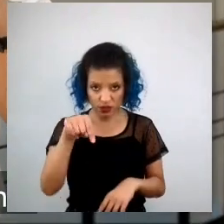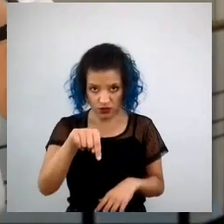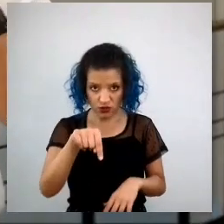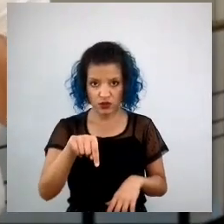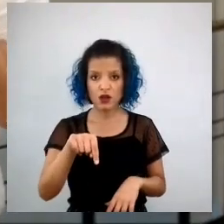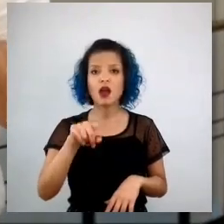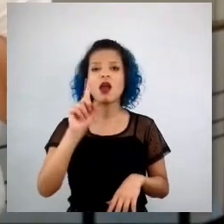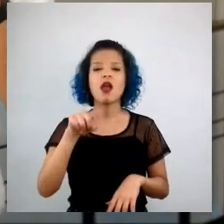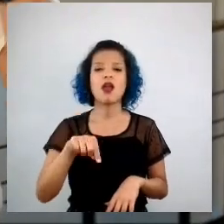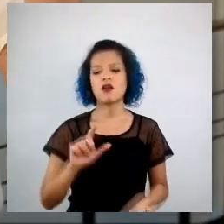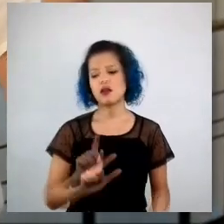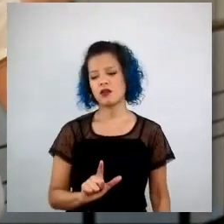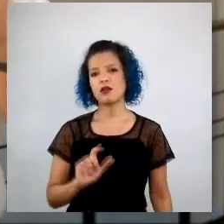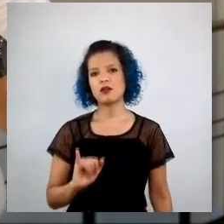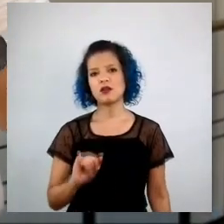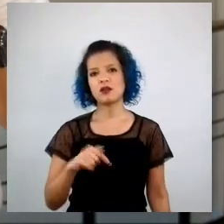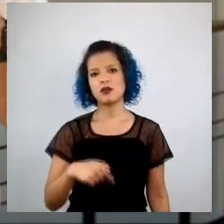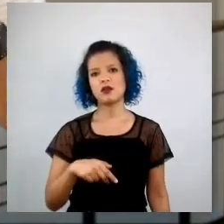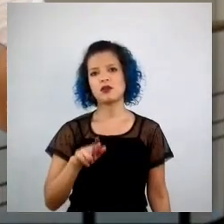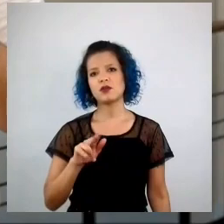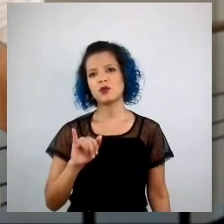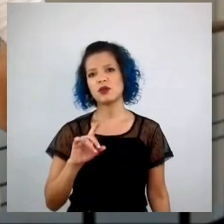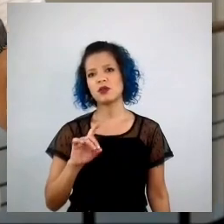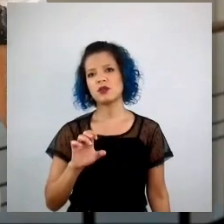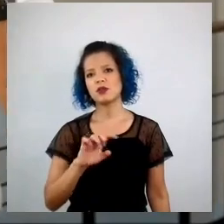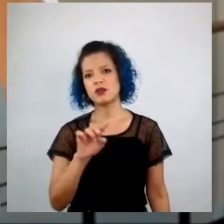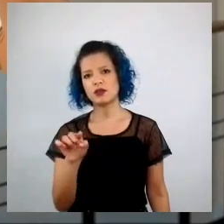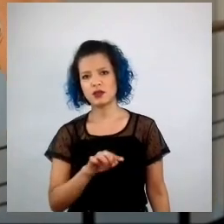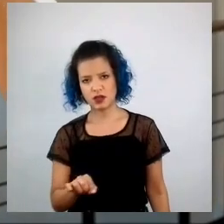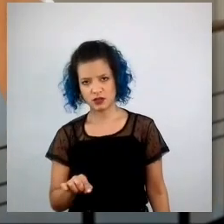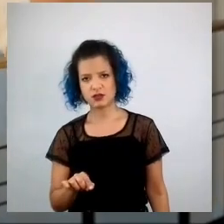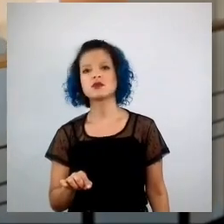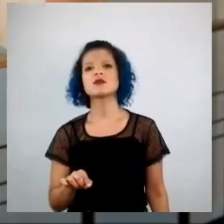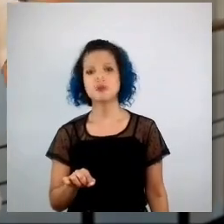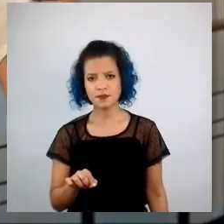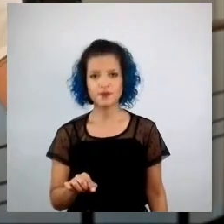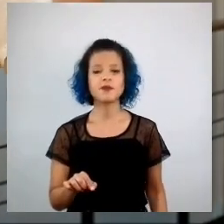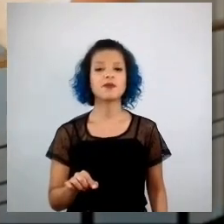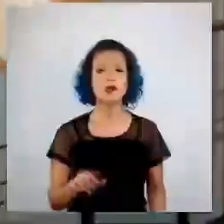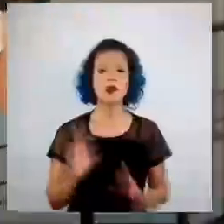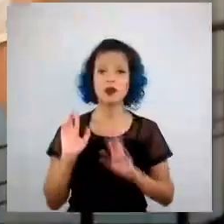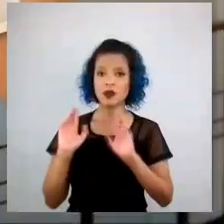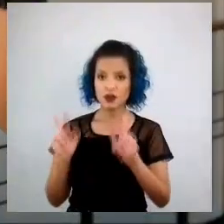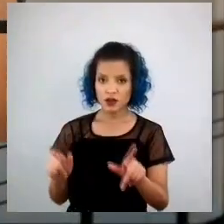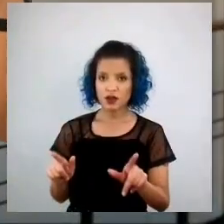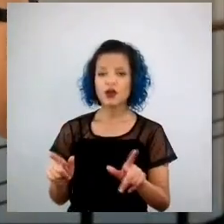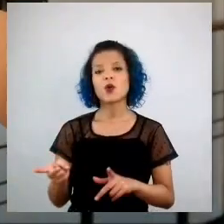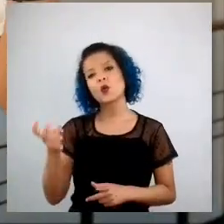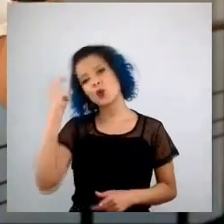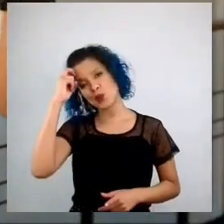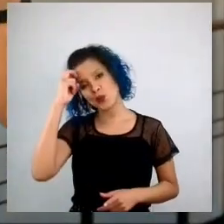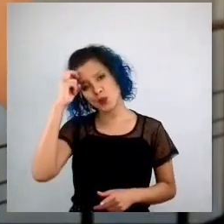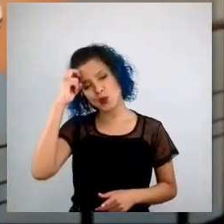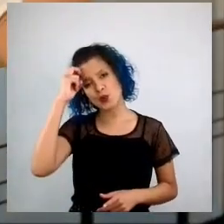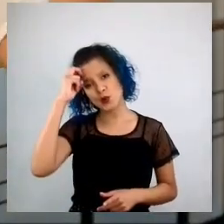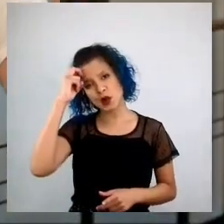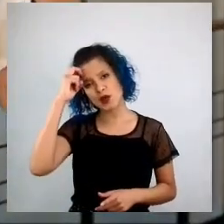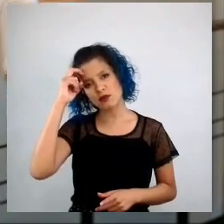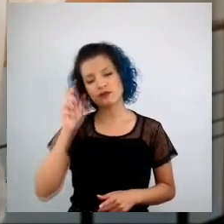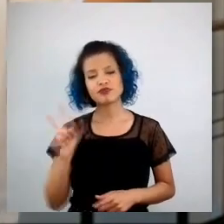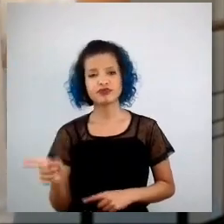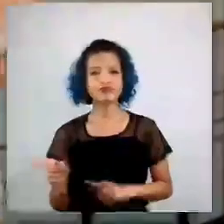liquidez. A gente vive em um contexto de modernidade líquida, onde esses diferentes nichos de cultura não só coexistem, mas eles estão se